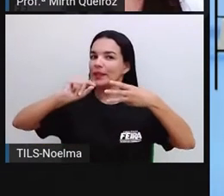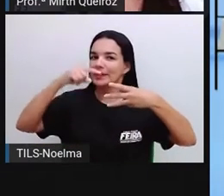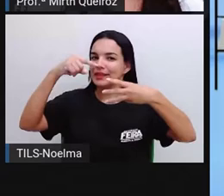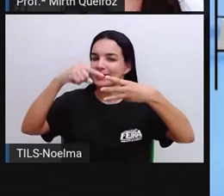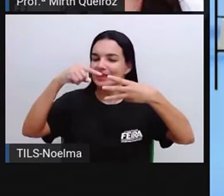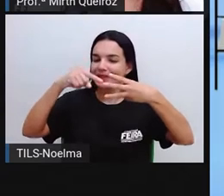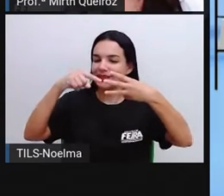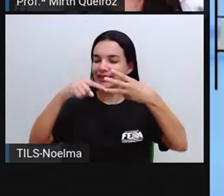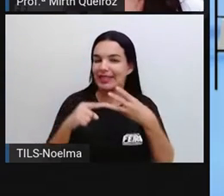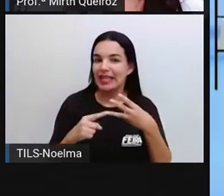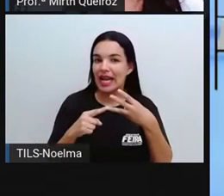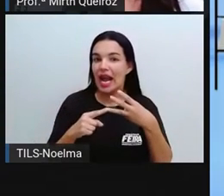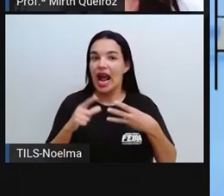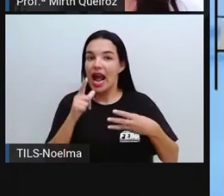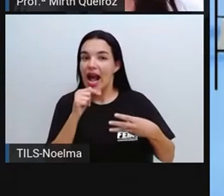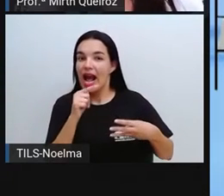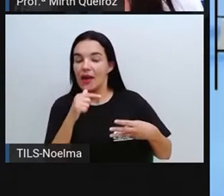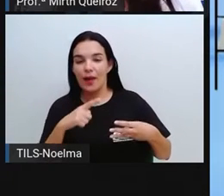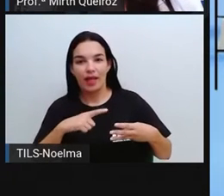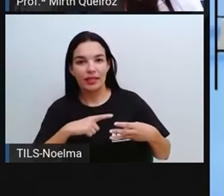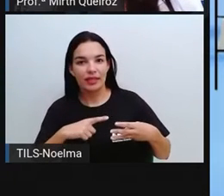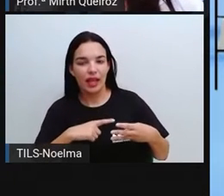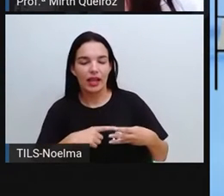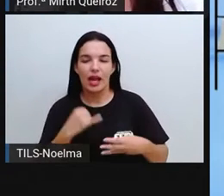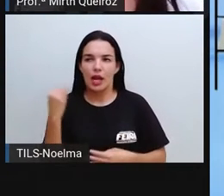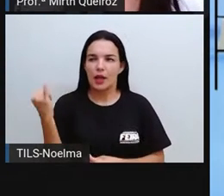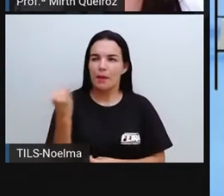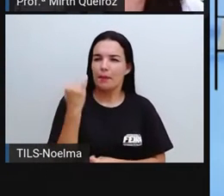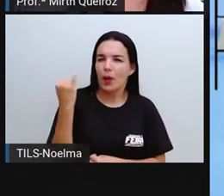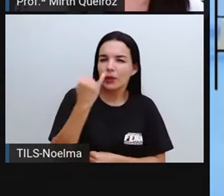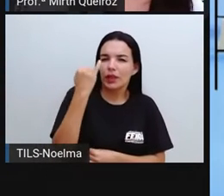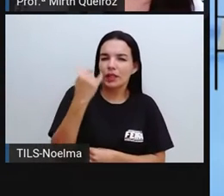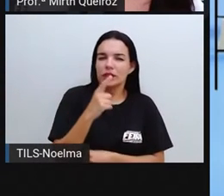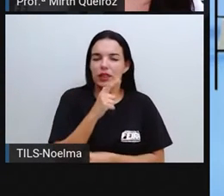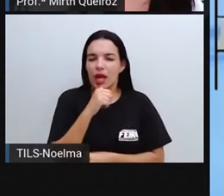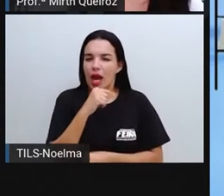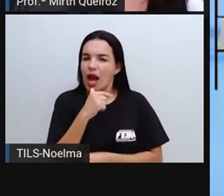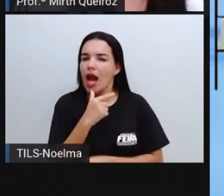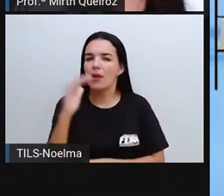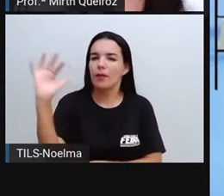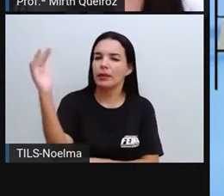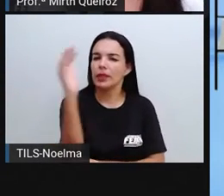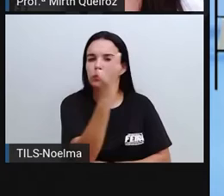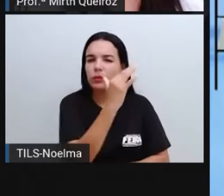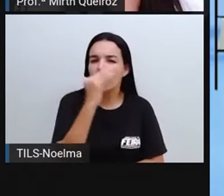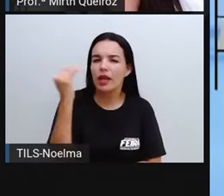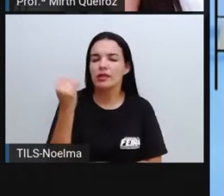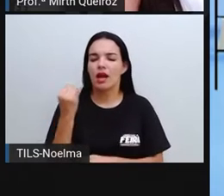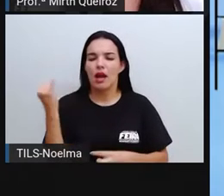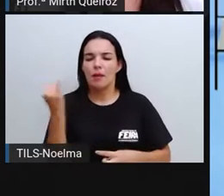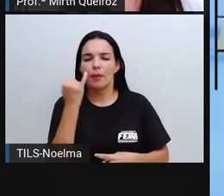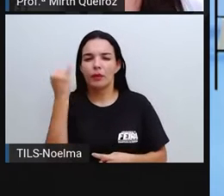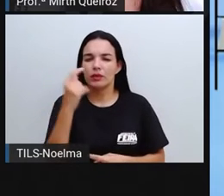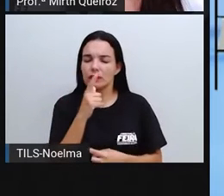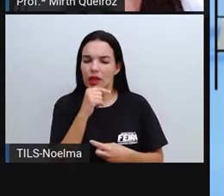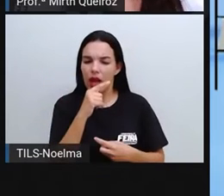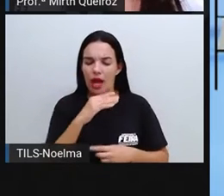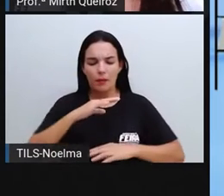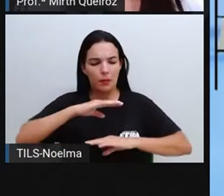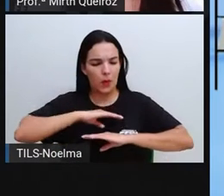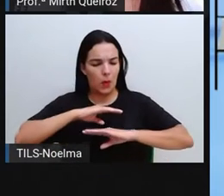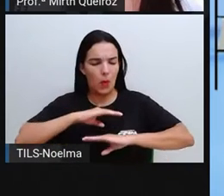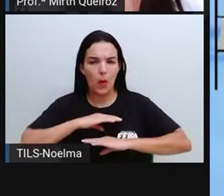que já vem discutindo sobre a água, a importância da água para a natureza, a importância da água para o nosso